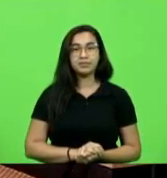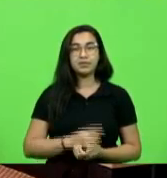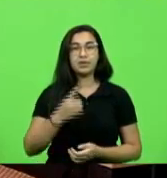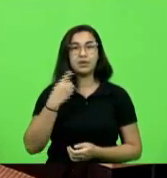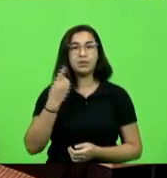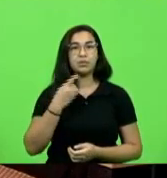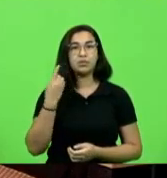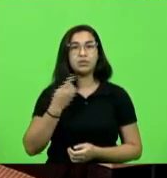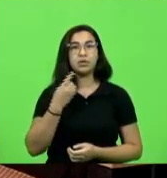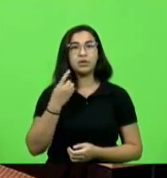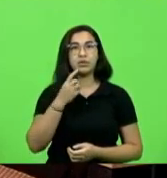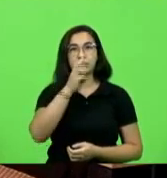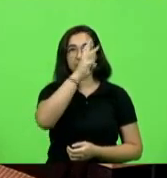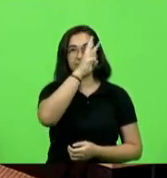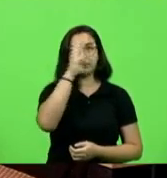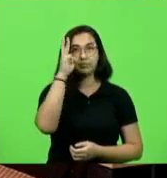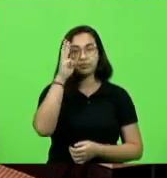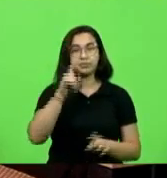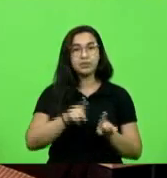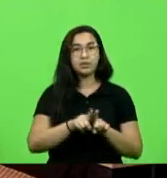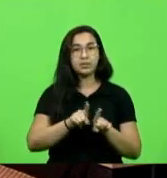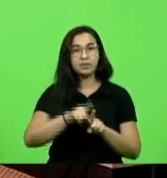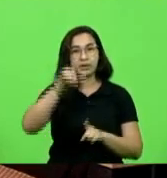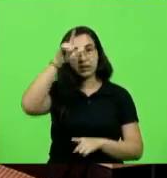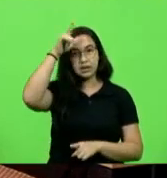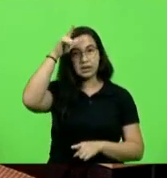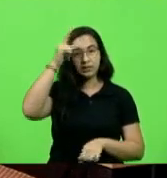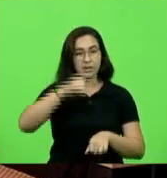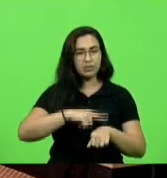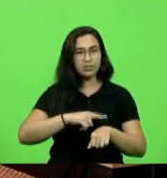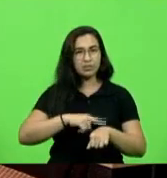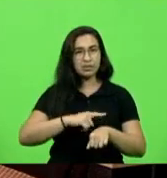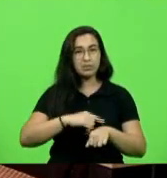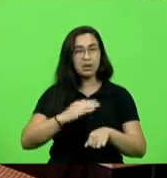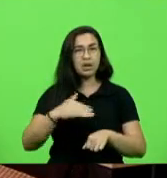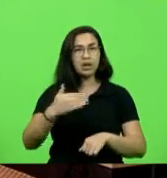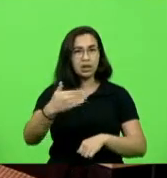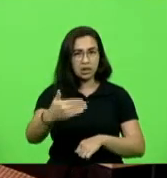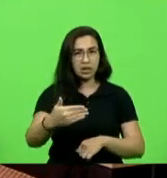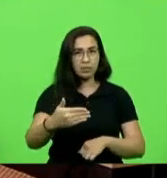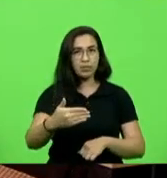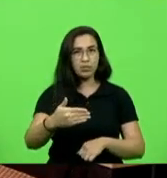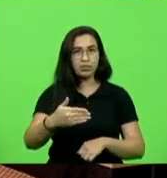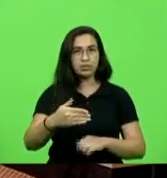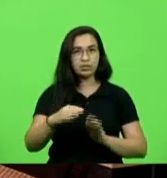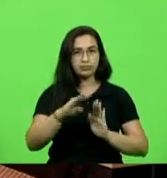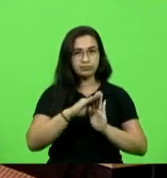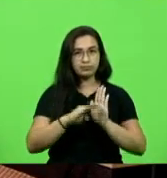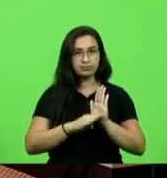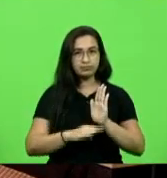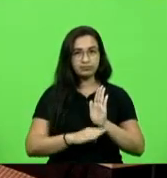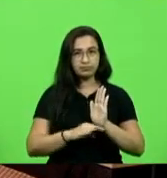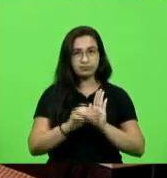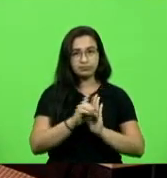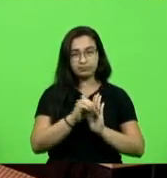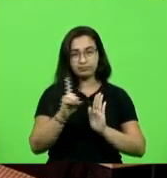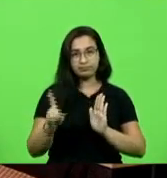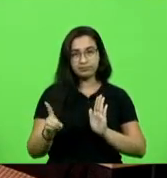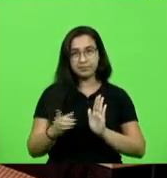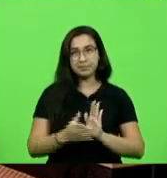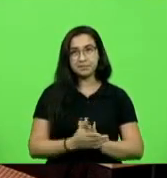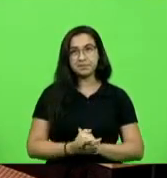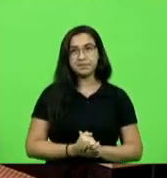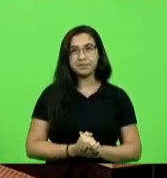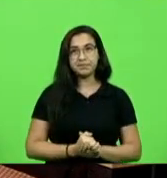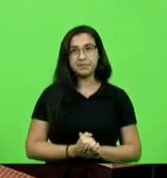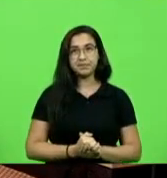sargento Limba que devido ao horário fica logo após a hora do dia seus horários e